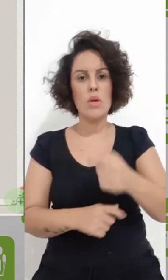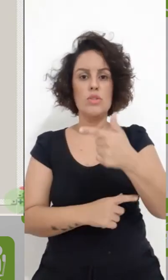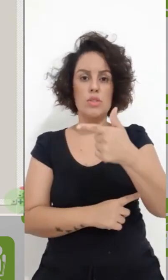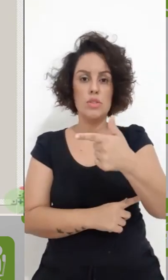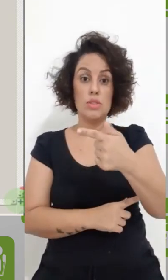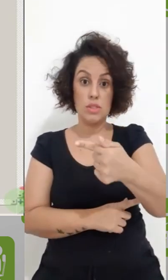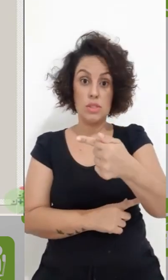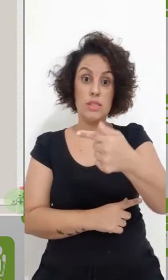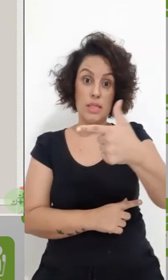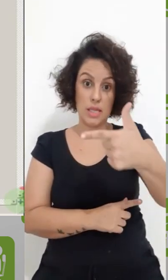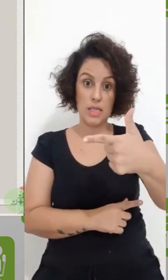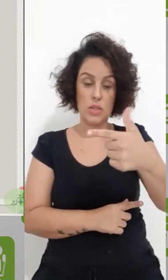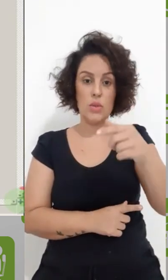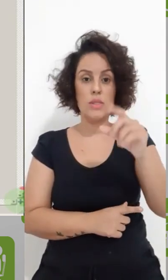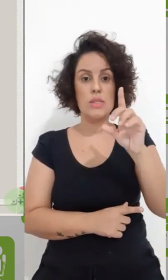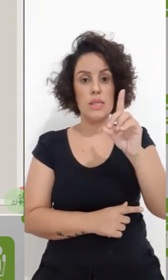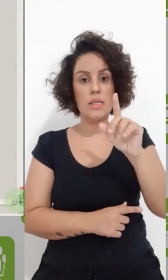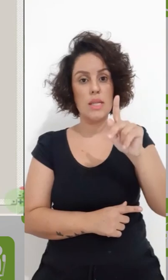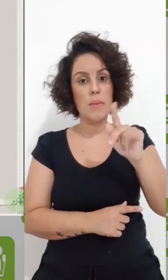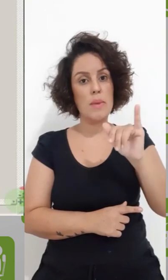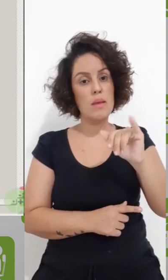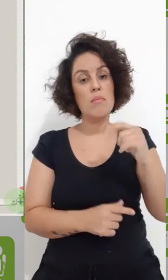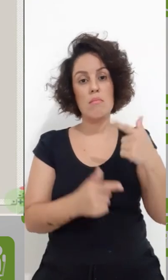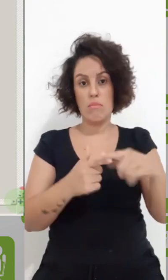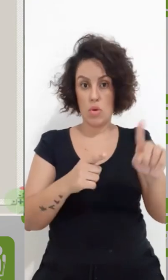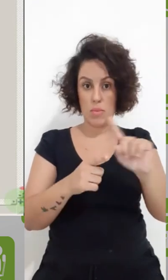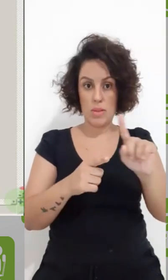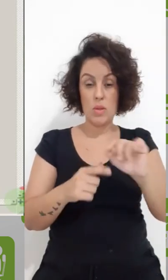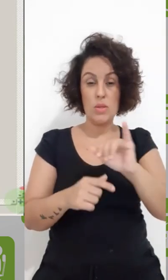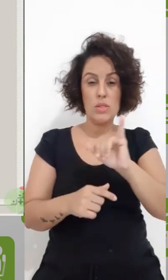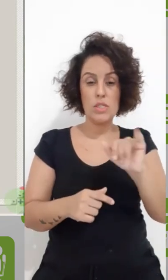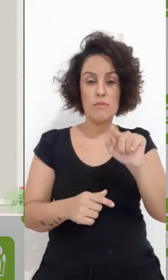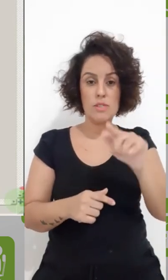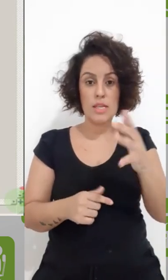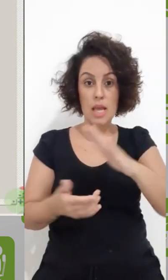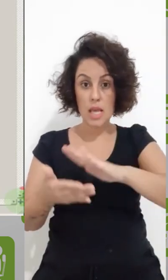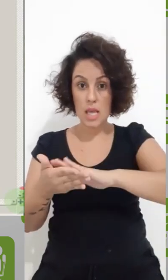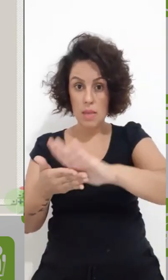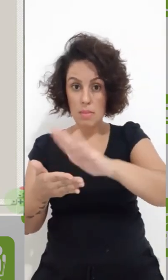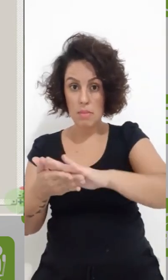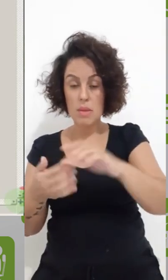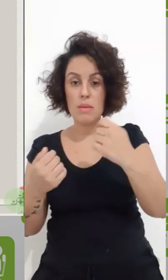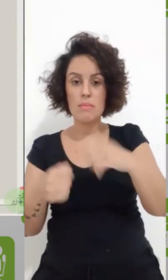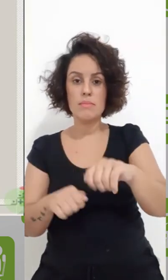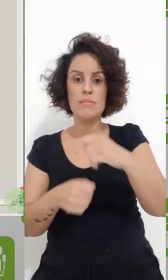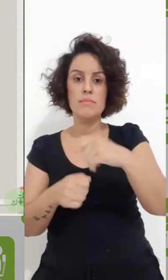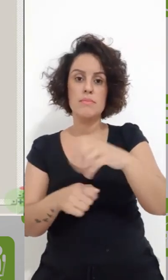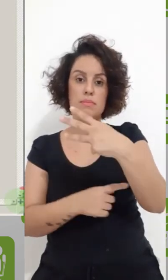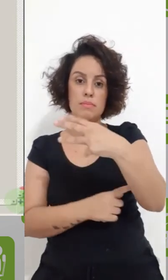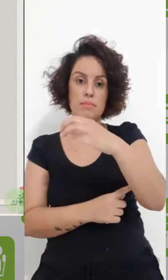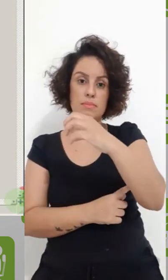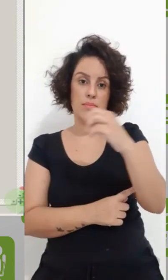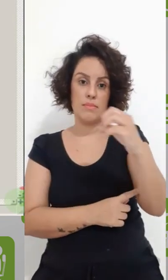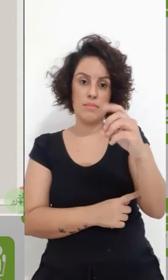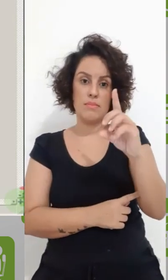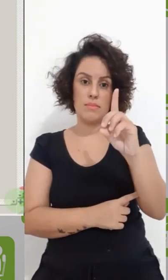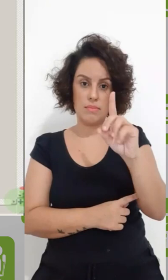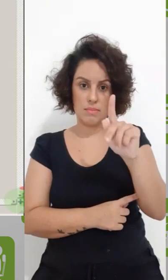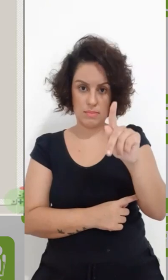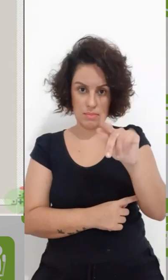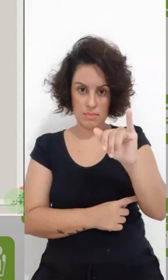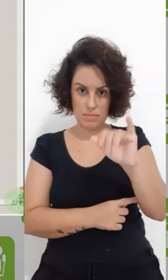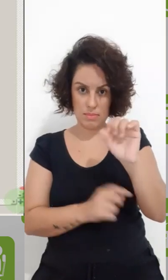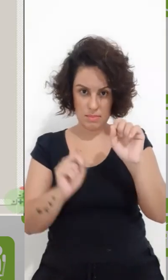dpi. Essa foto vai ser utilizada para impressão, 300 dpi. E